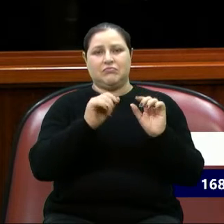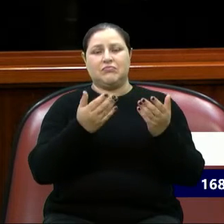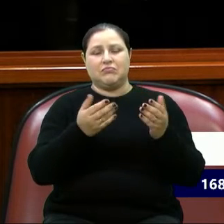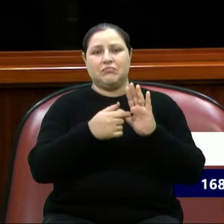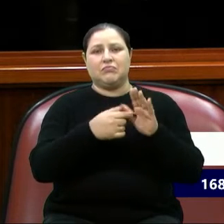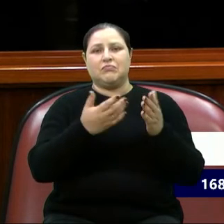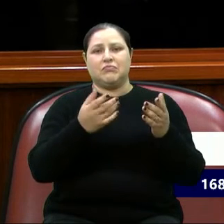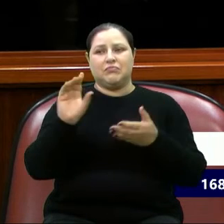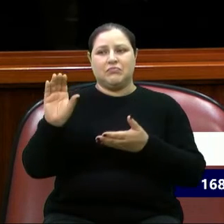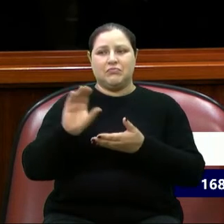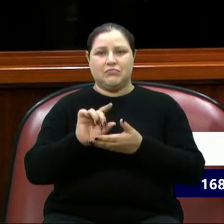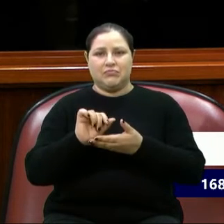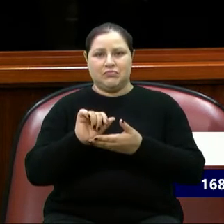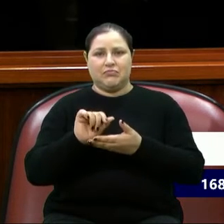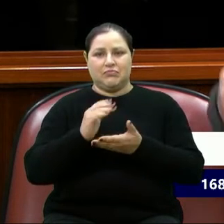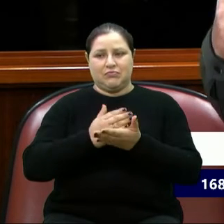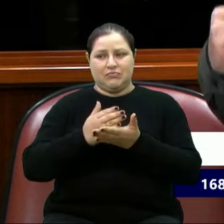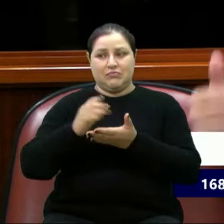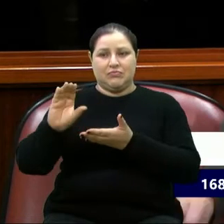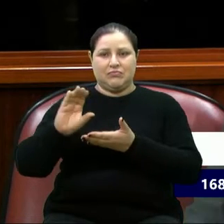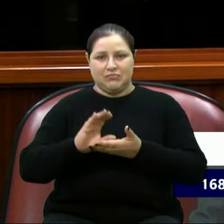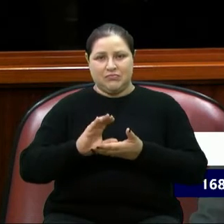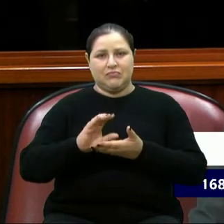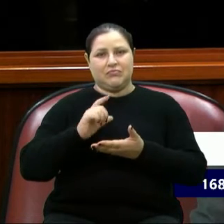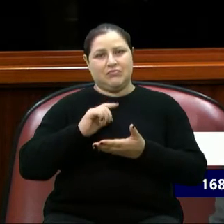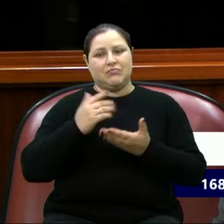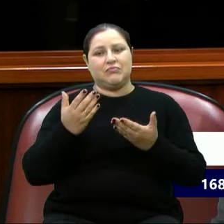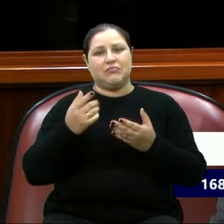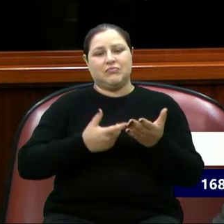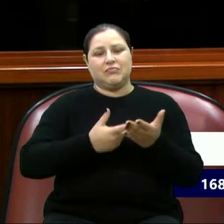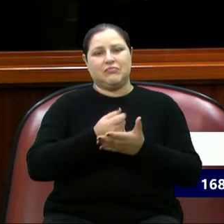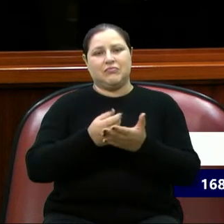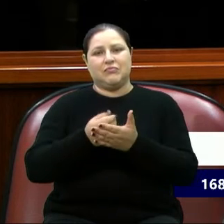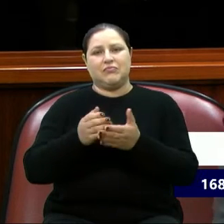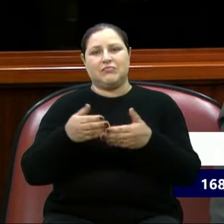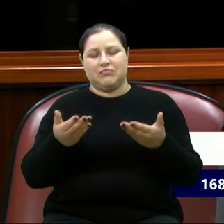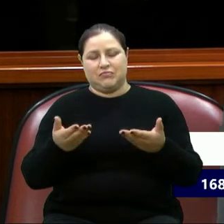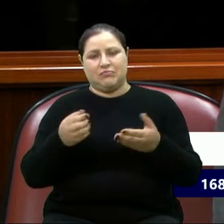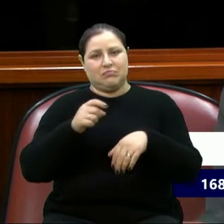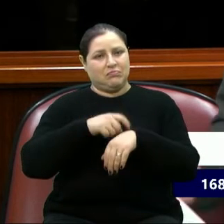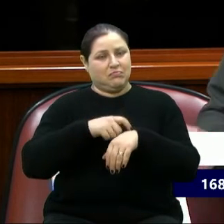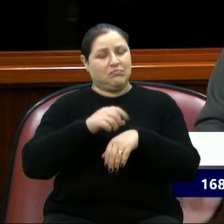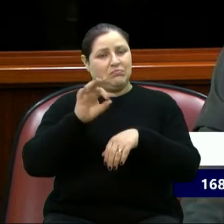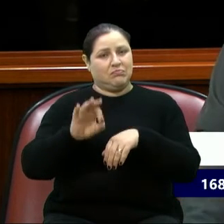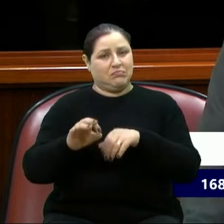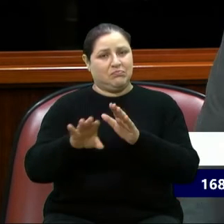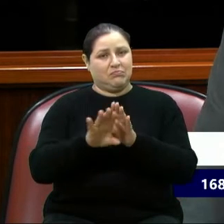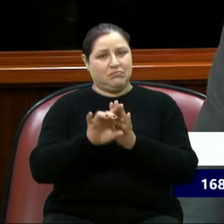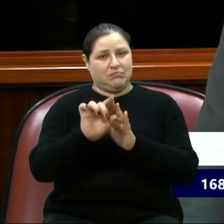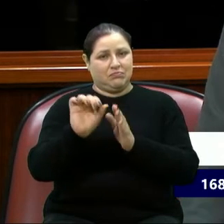verba que vem no momento certo. Então, aqui eu queria destacar